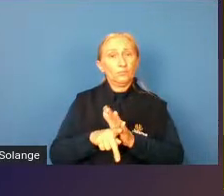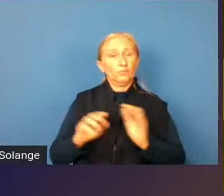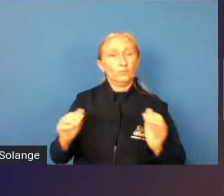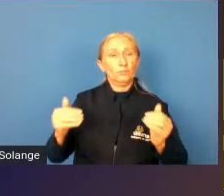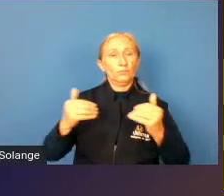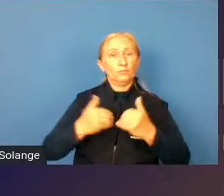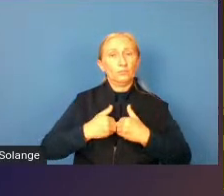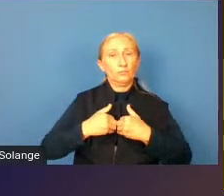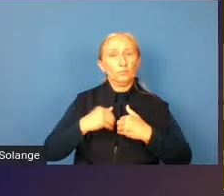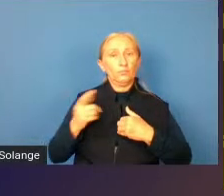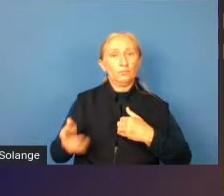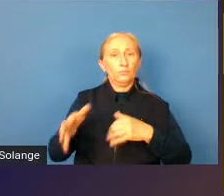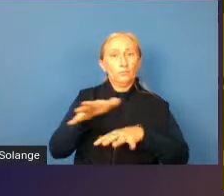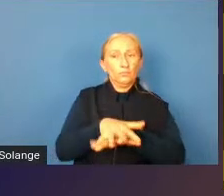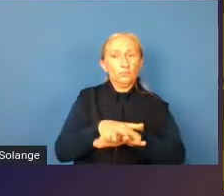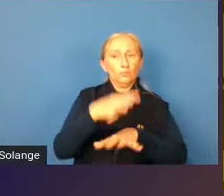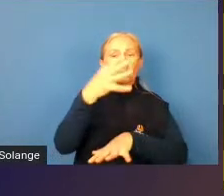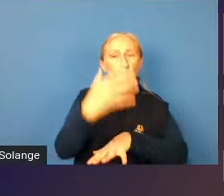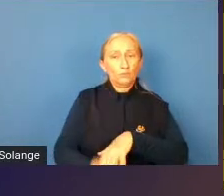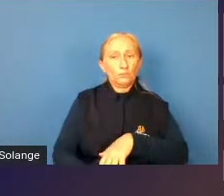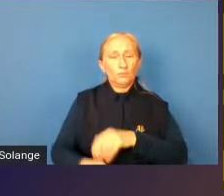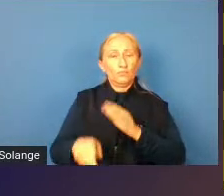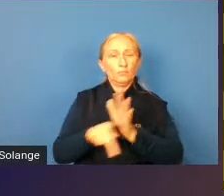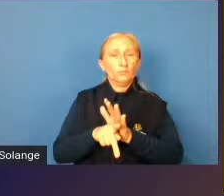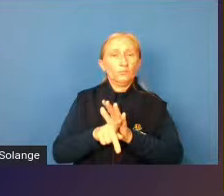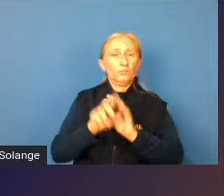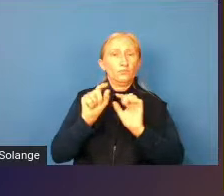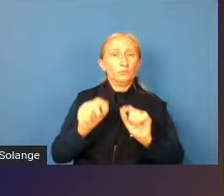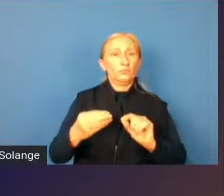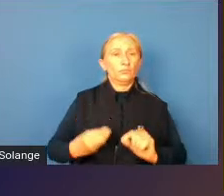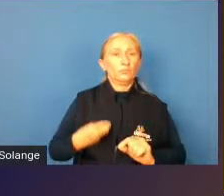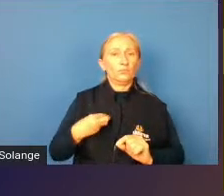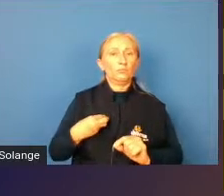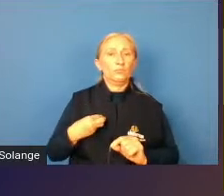respeito à inclusão da gente aceitar ele onde ele estiver